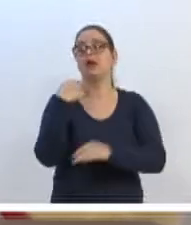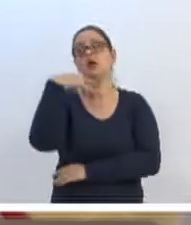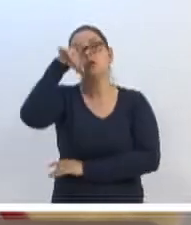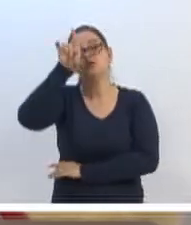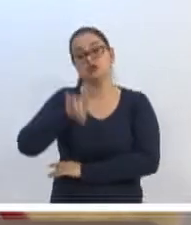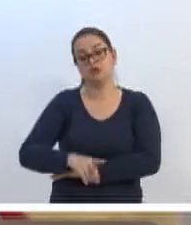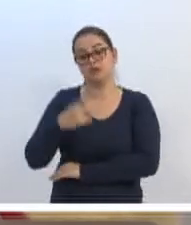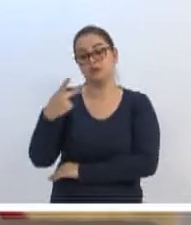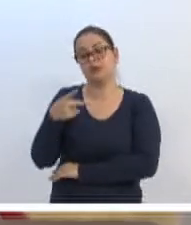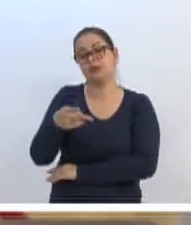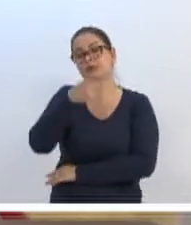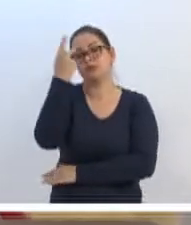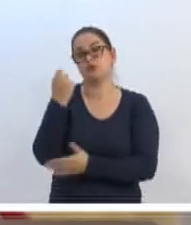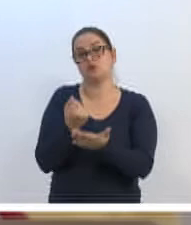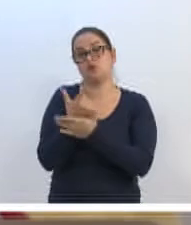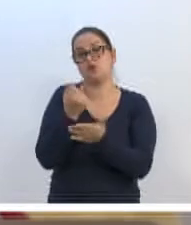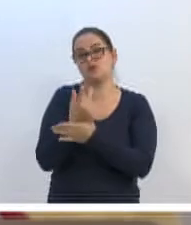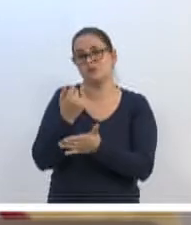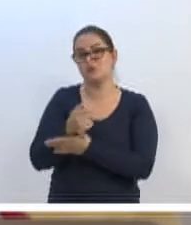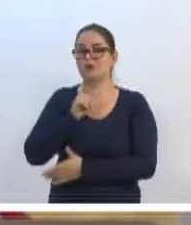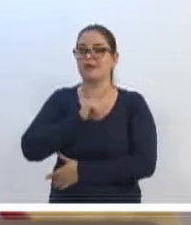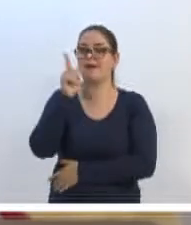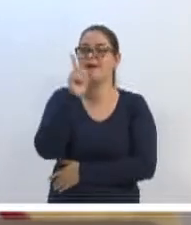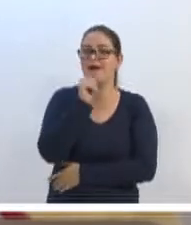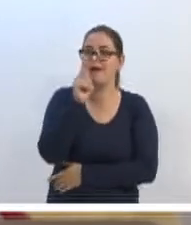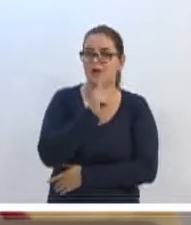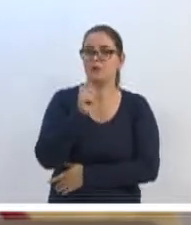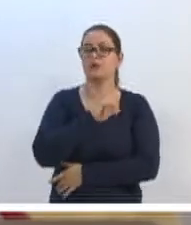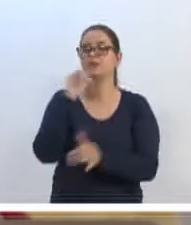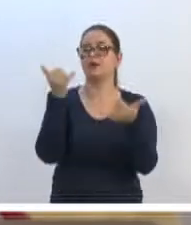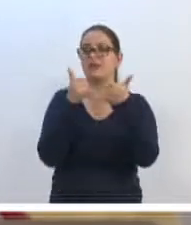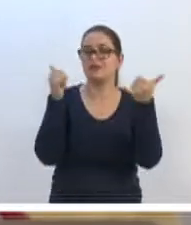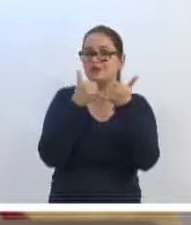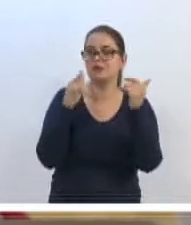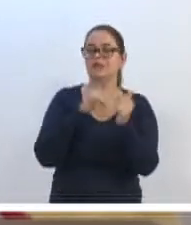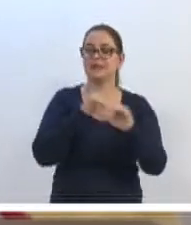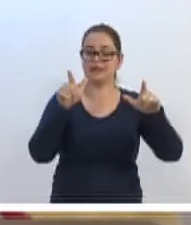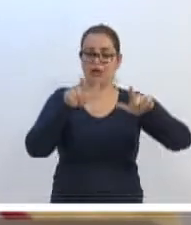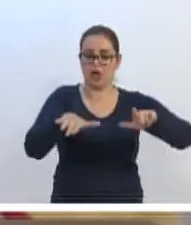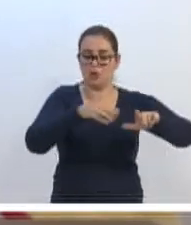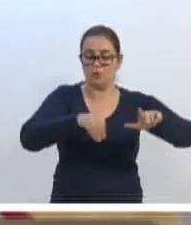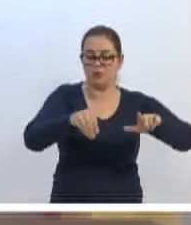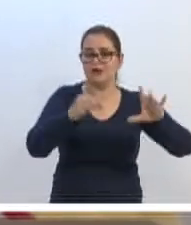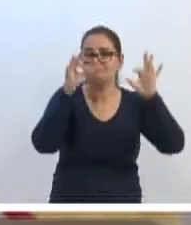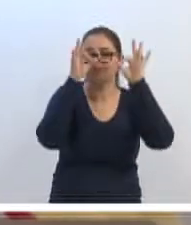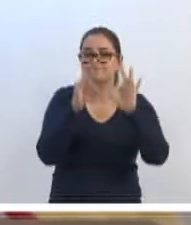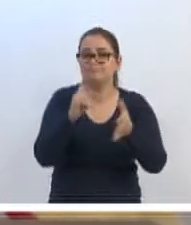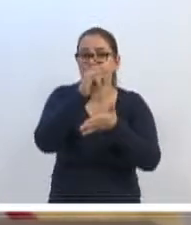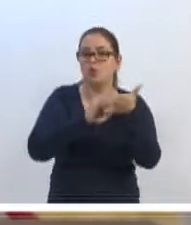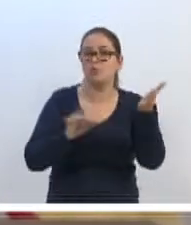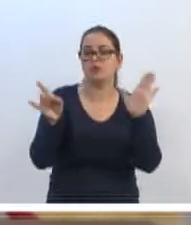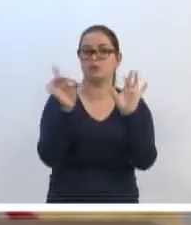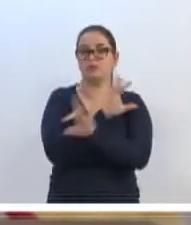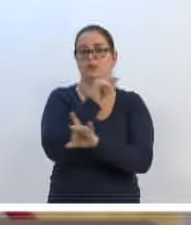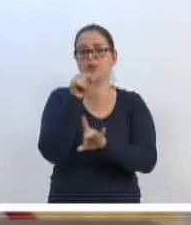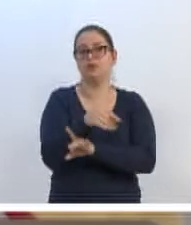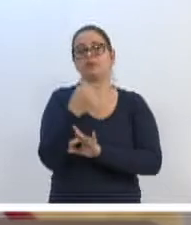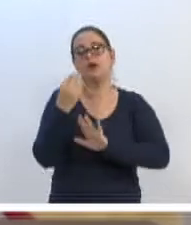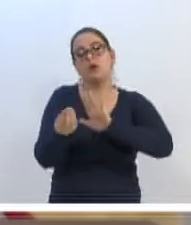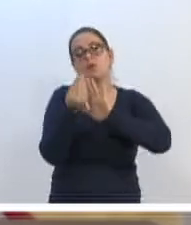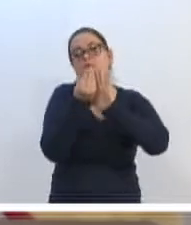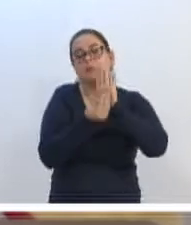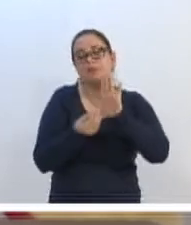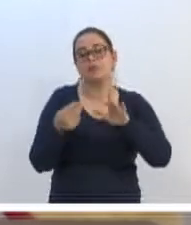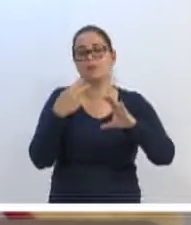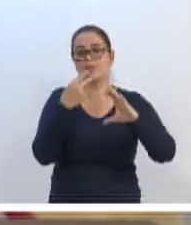consumidor ter a sua água, ter a sua luz e ter o seu terreno devidamente regularizado. E aí fica esse encaminhamento como sugestão